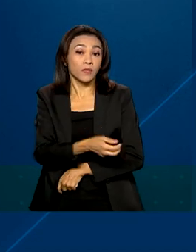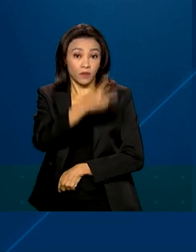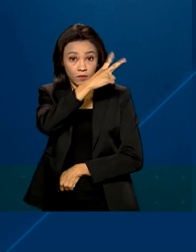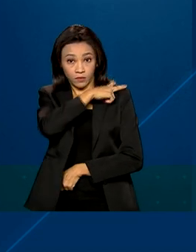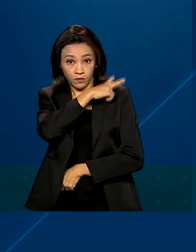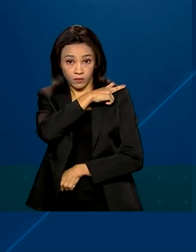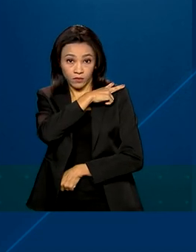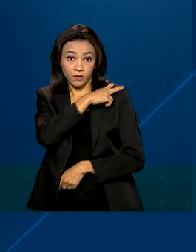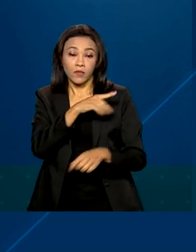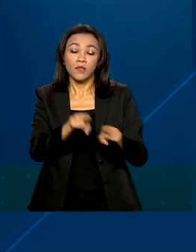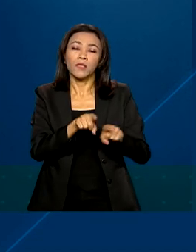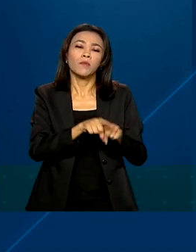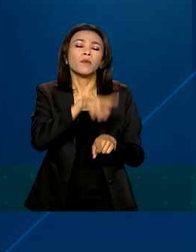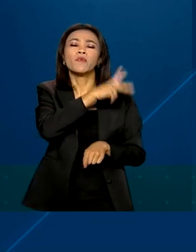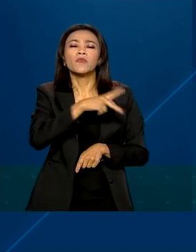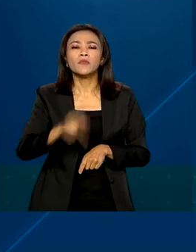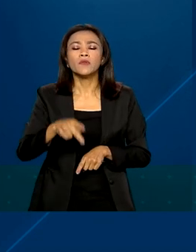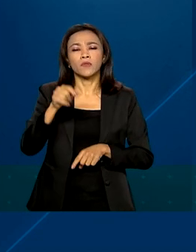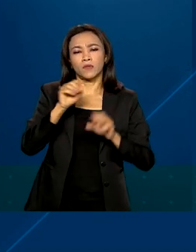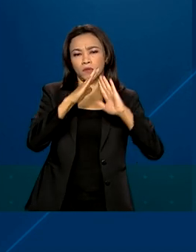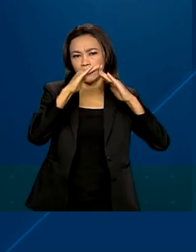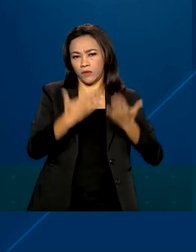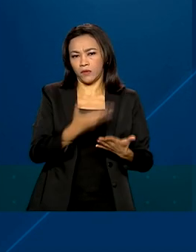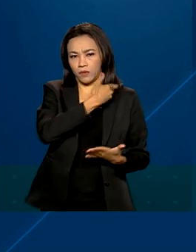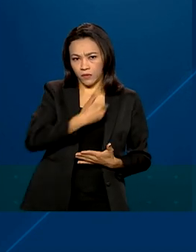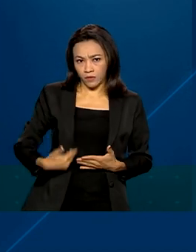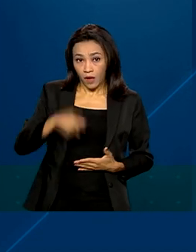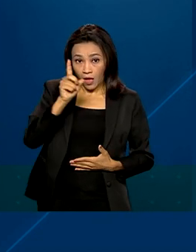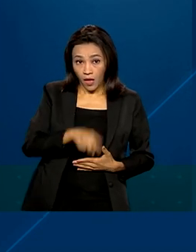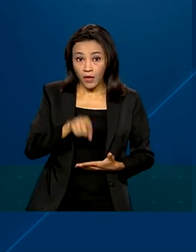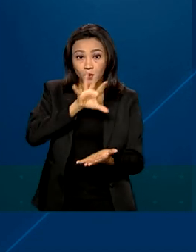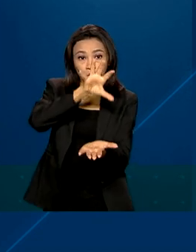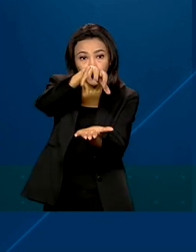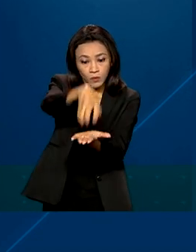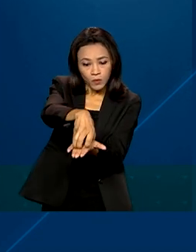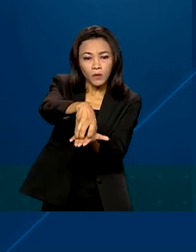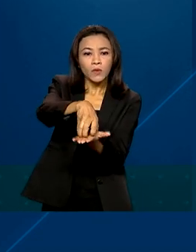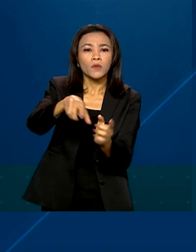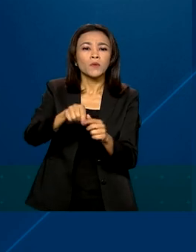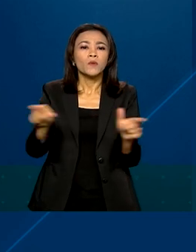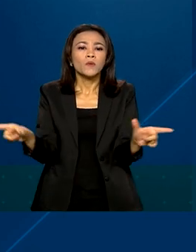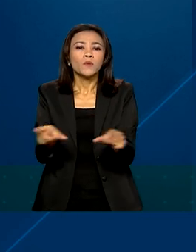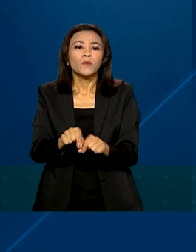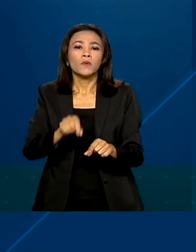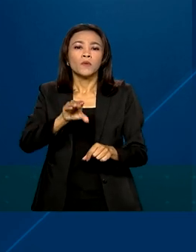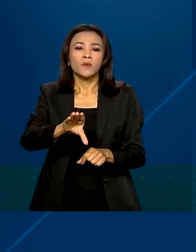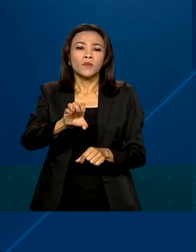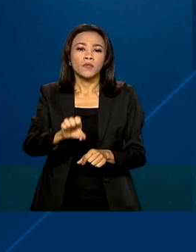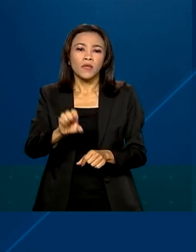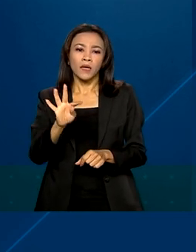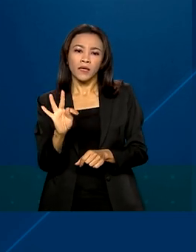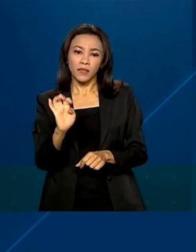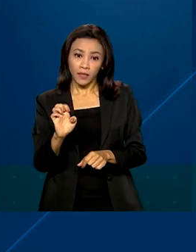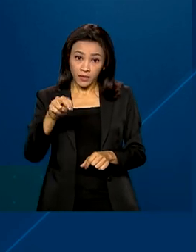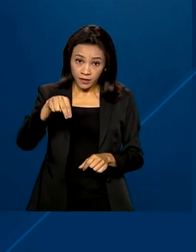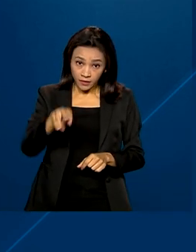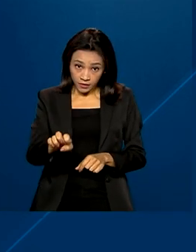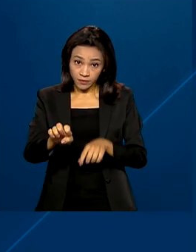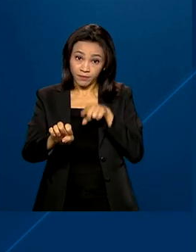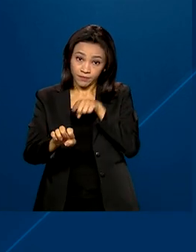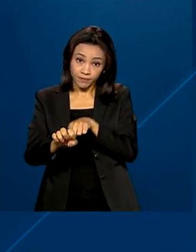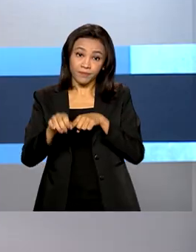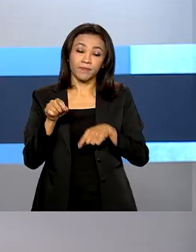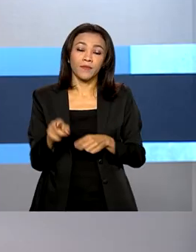ensino. A iniciativa é do Centro de Tecnologias Estratégicas do Nordeste, do Ministério da Ciência, Tecnologia e